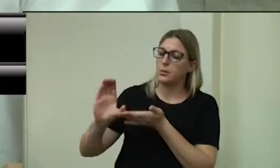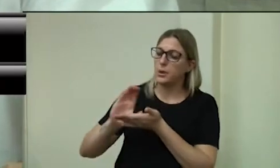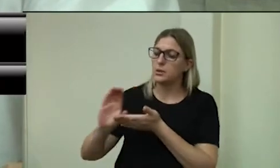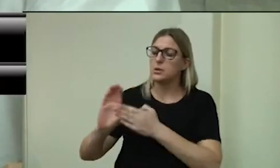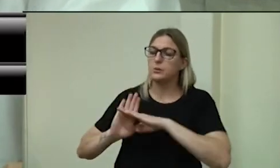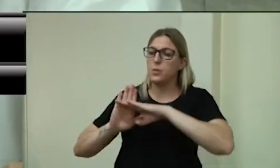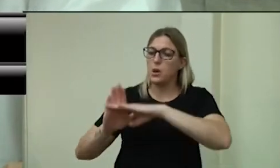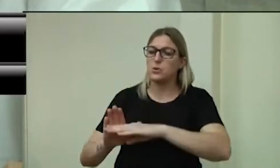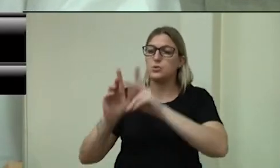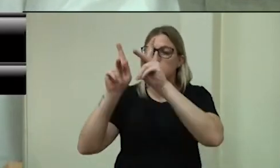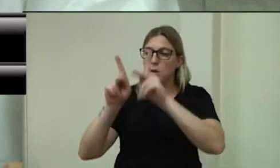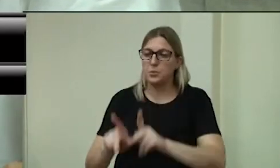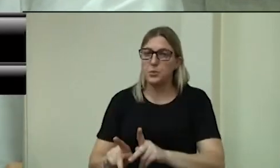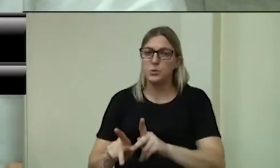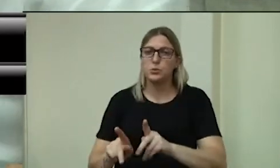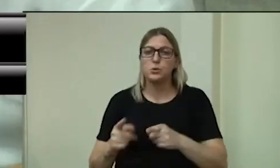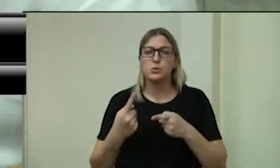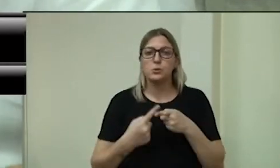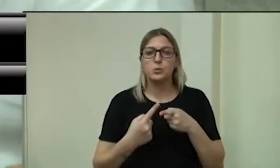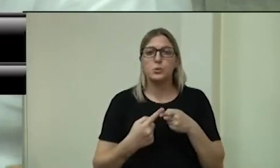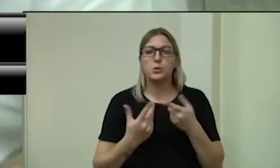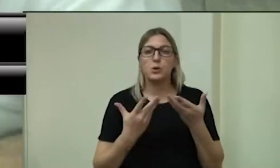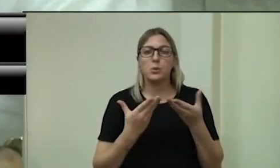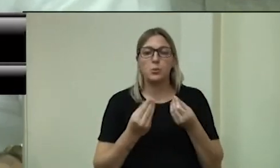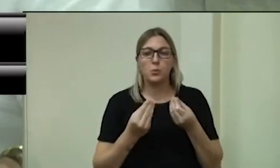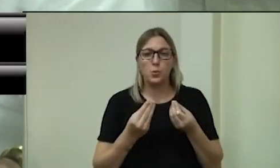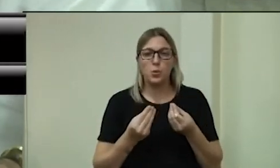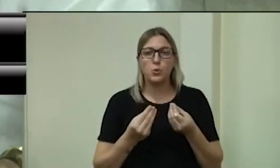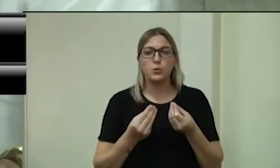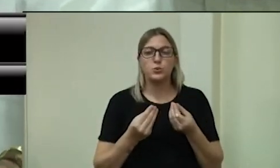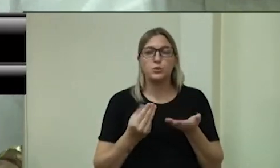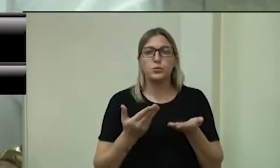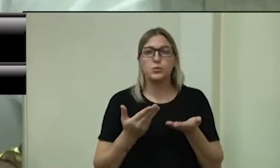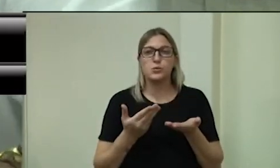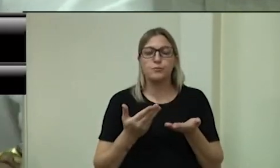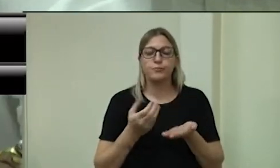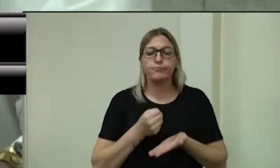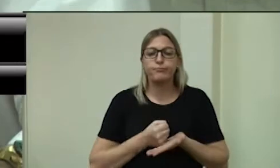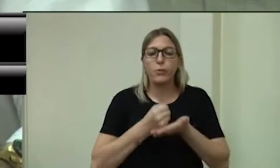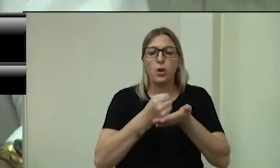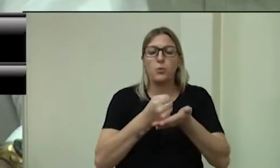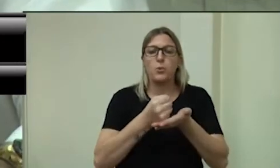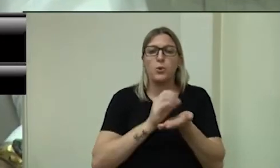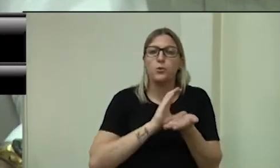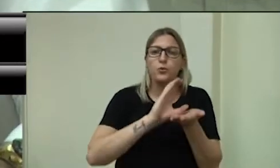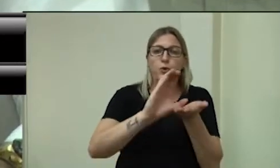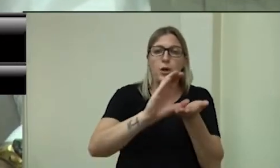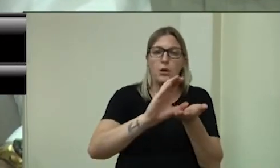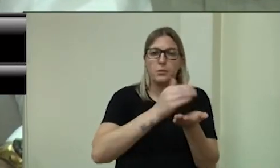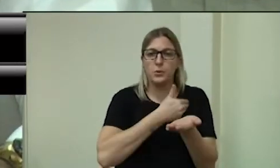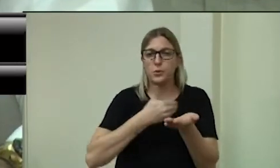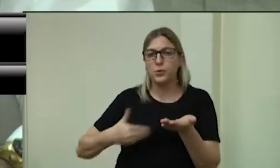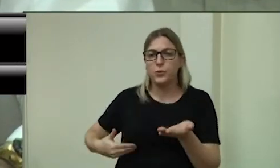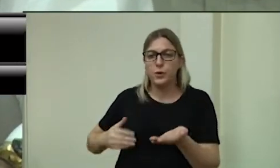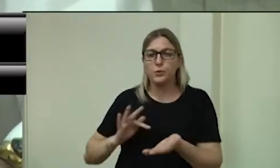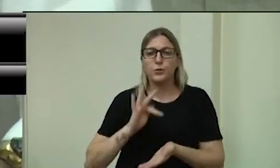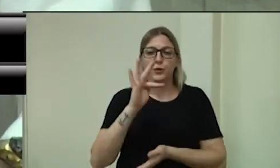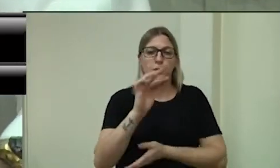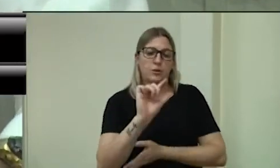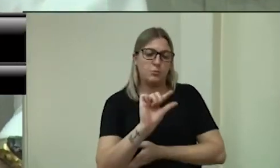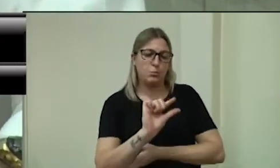essas pessoas. Que muitos, o auxílio federal não chegou ainda e quando chegar a gente sabe que não é muito